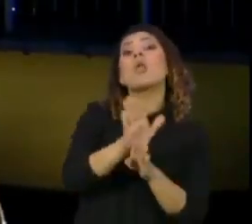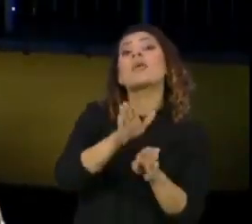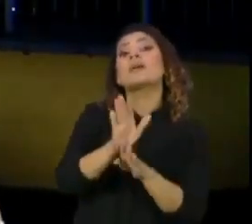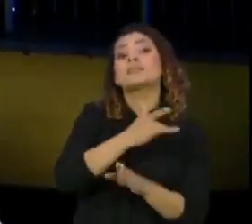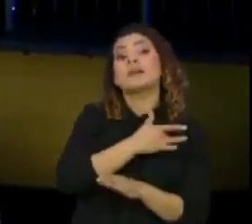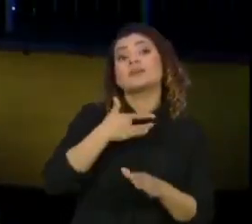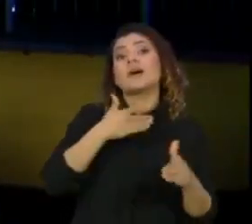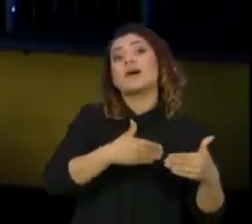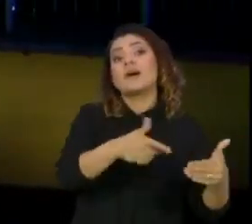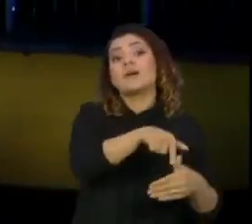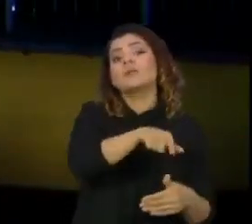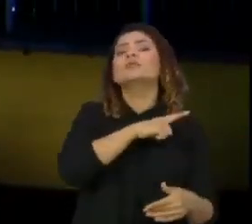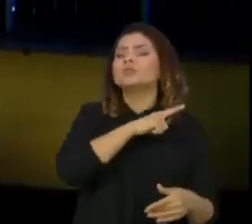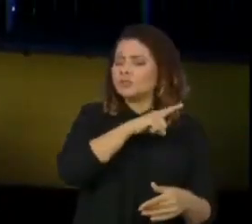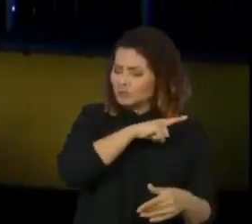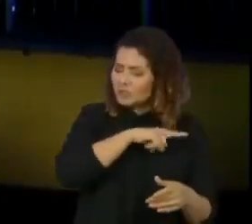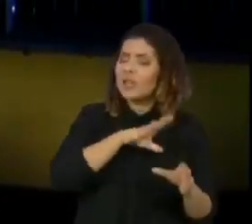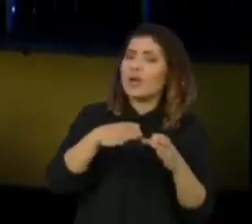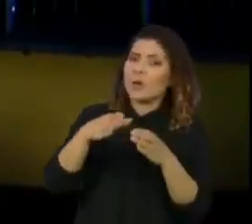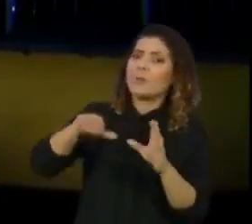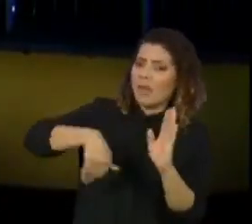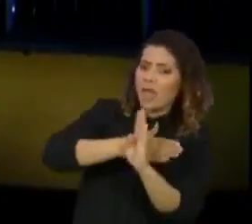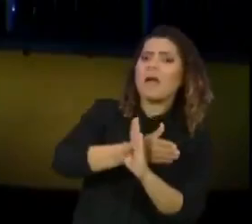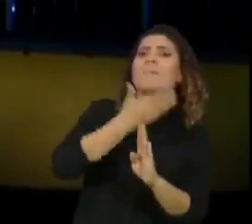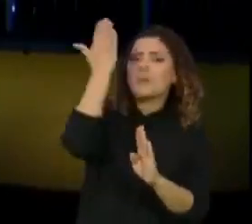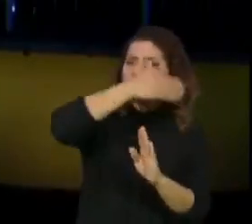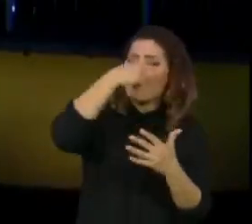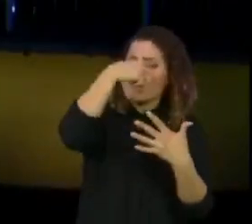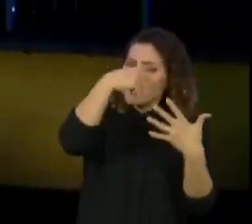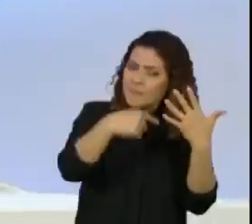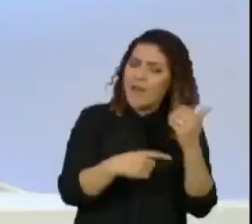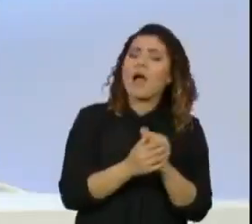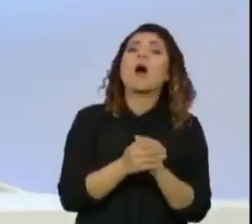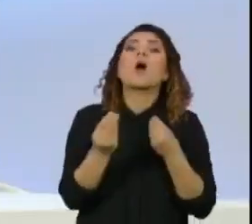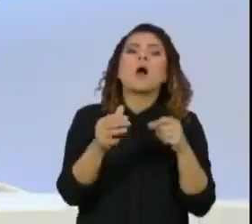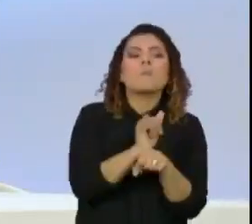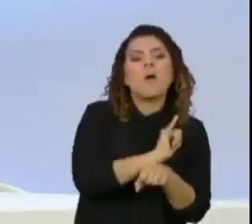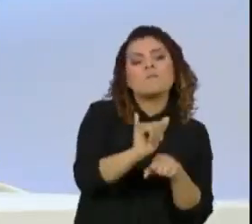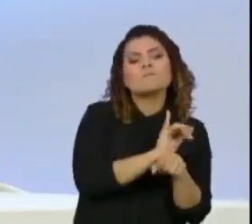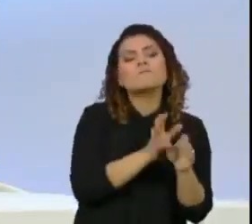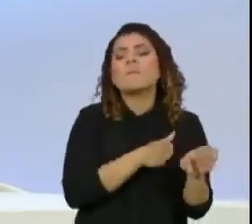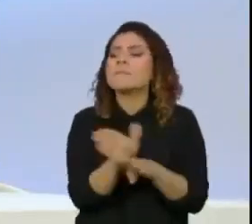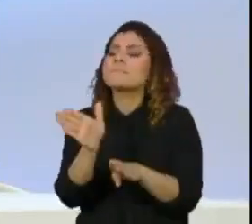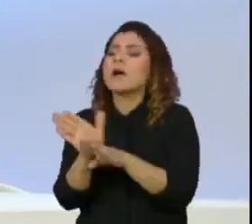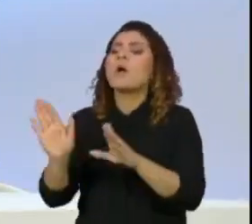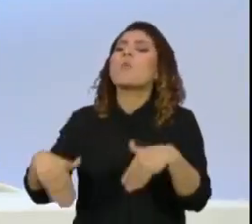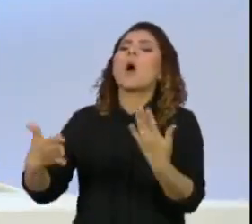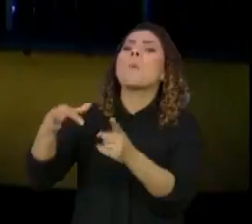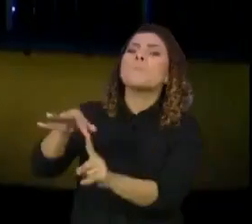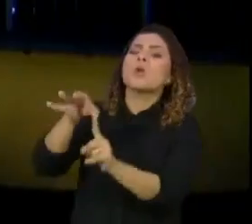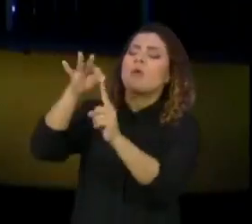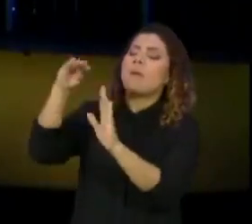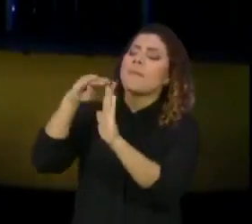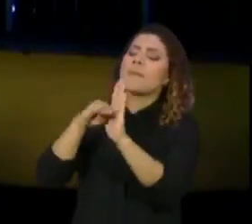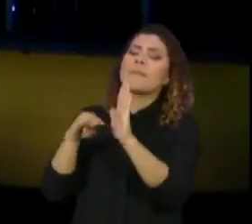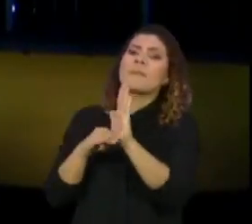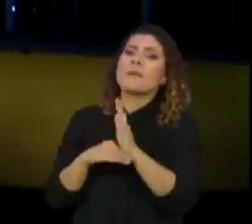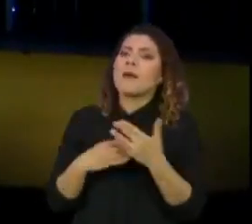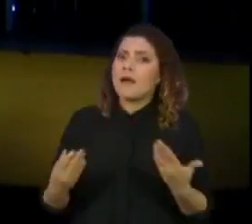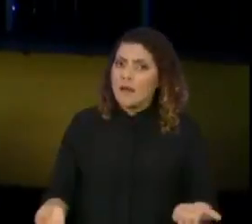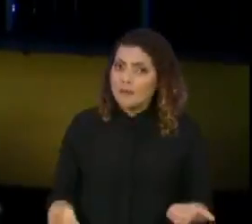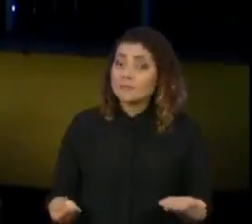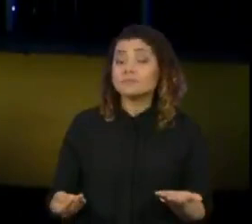formuladores, em que circunstância eles formularam, definiram as prioridades com relação a,